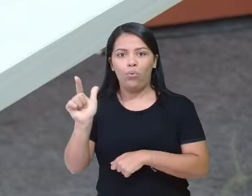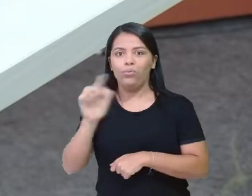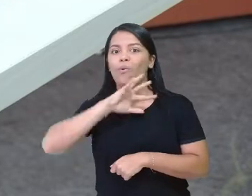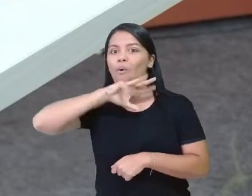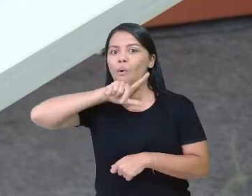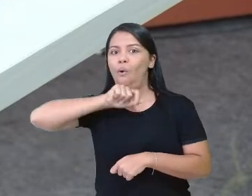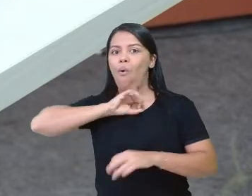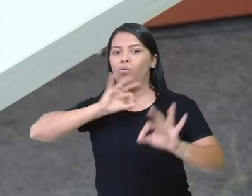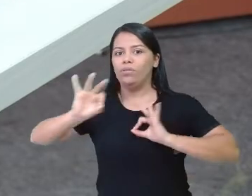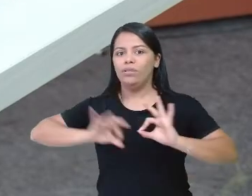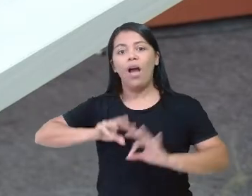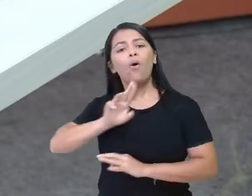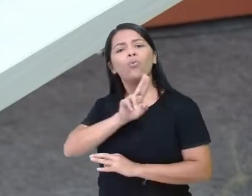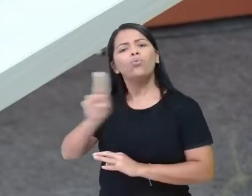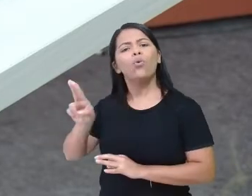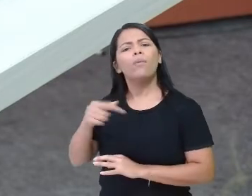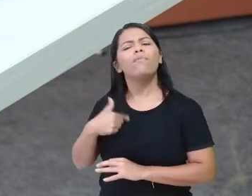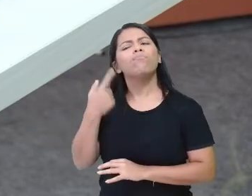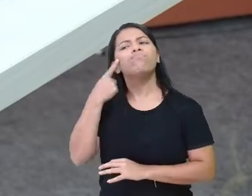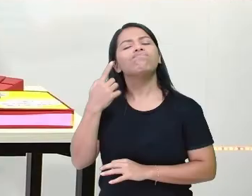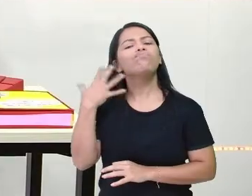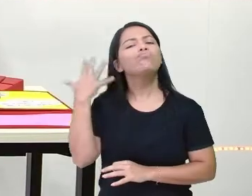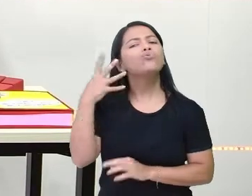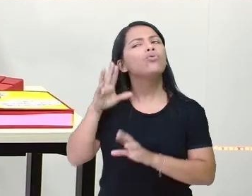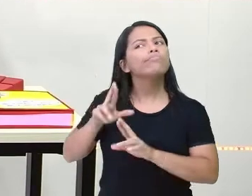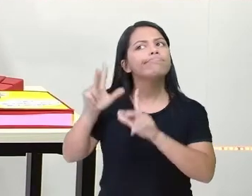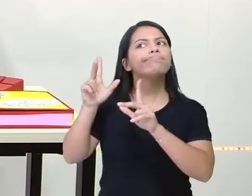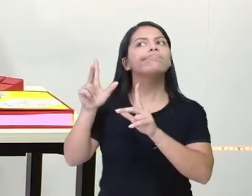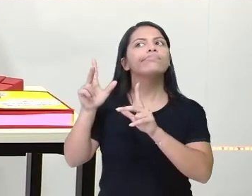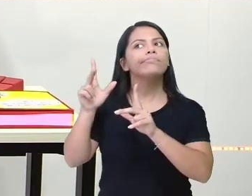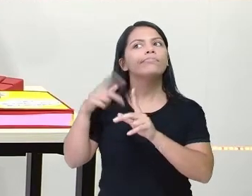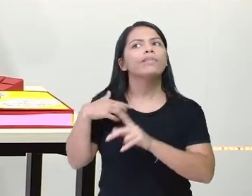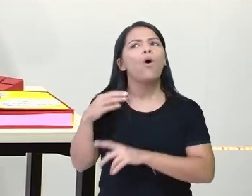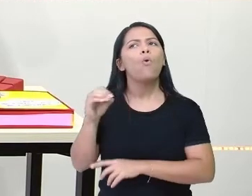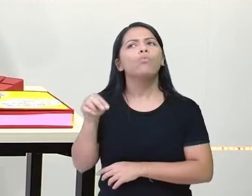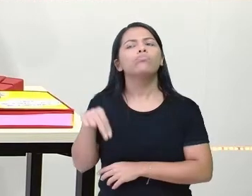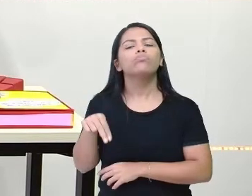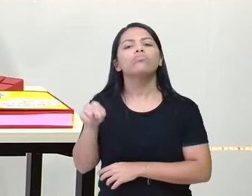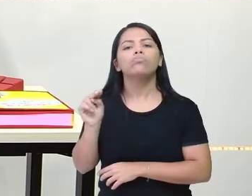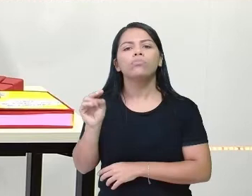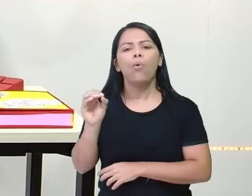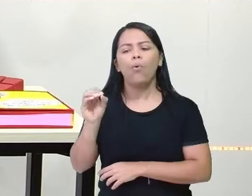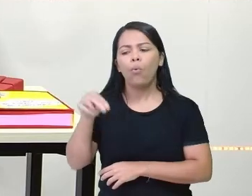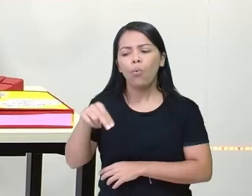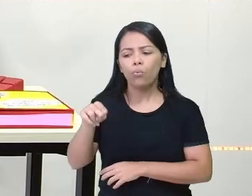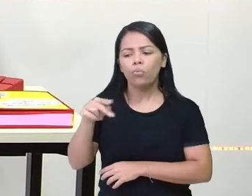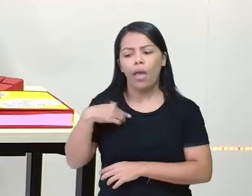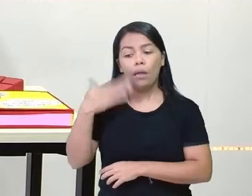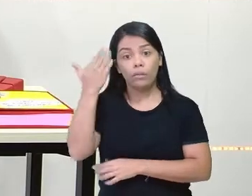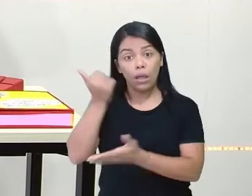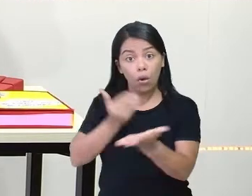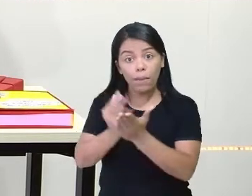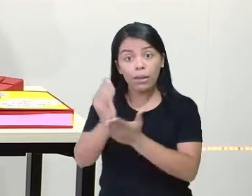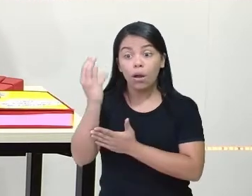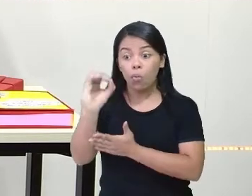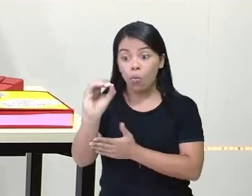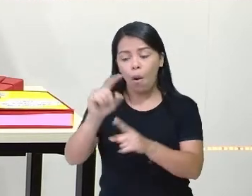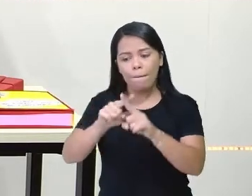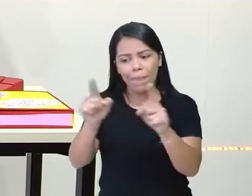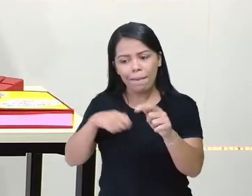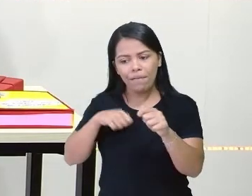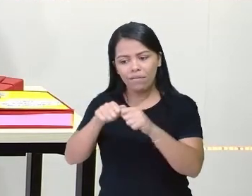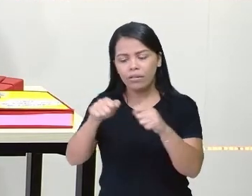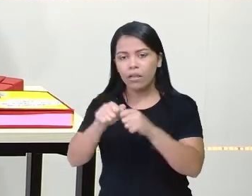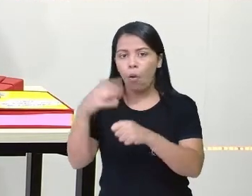O som ficou diferente, não foi? On, on. Sei que começa com o O. Mas para fazer o on,